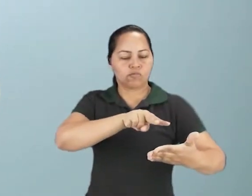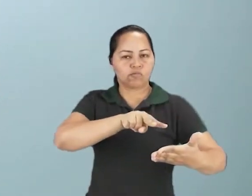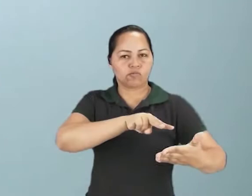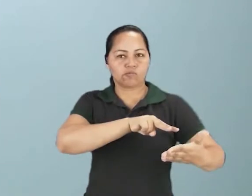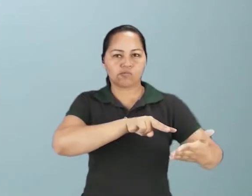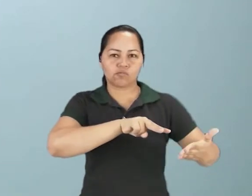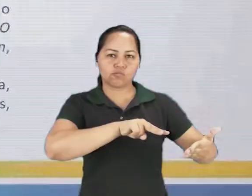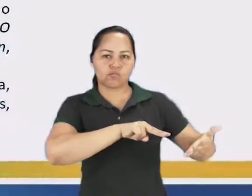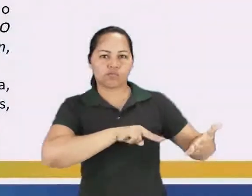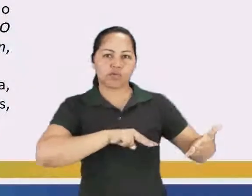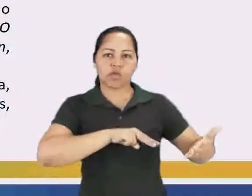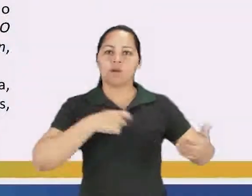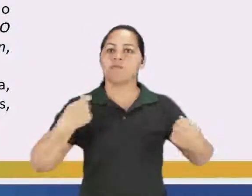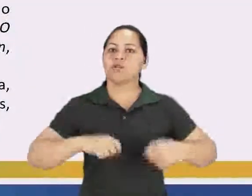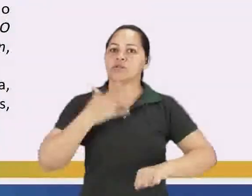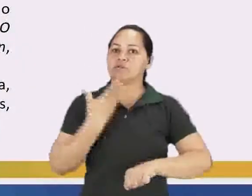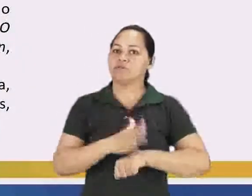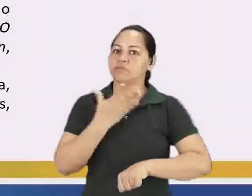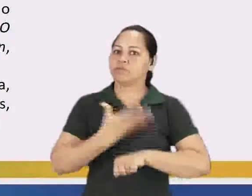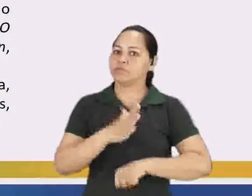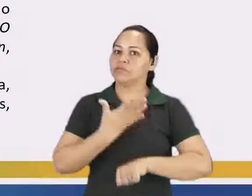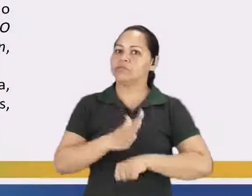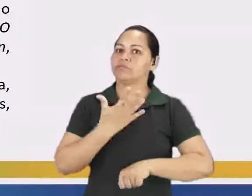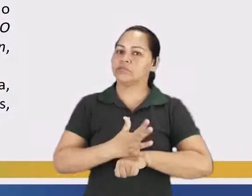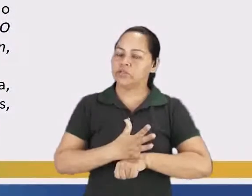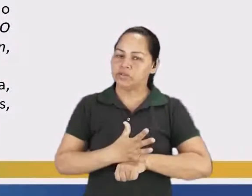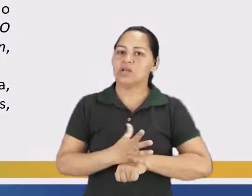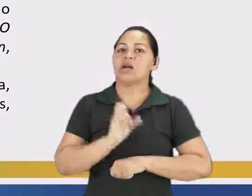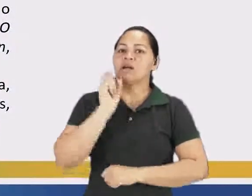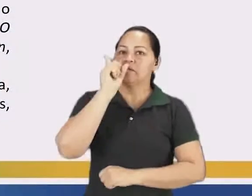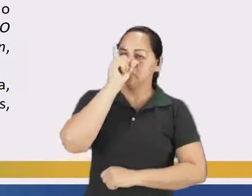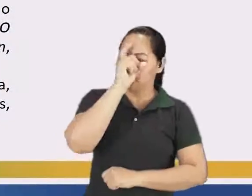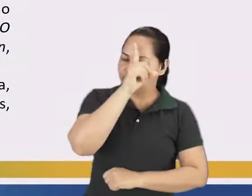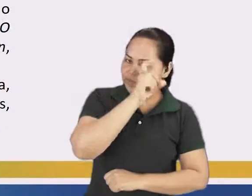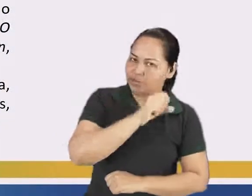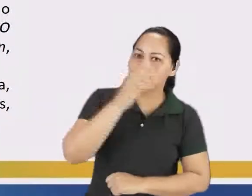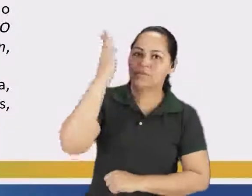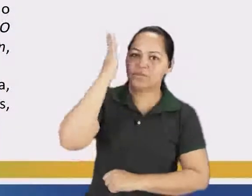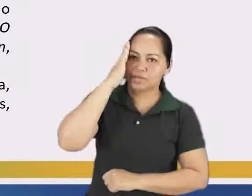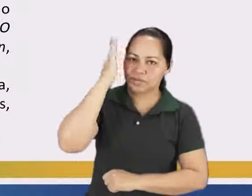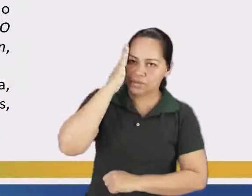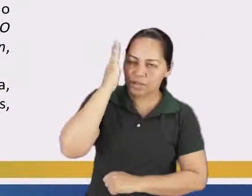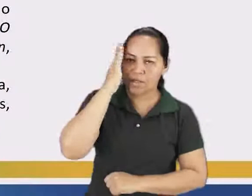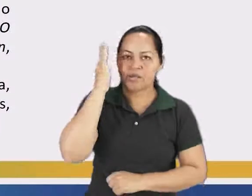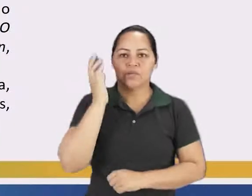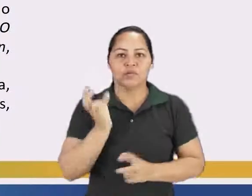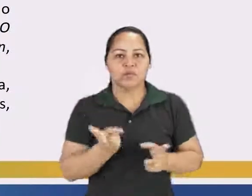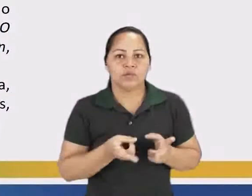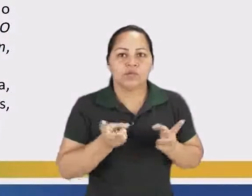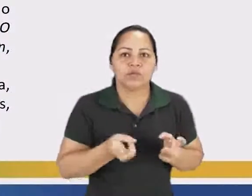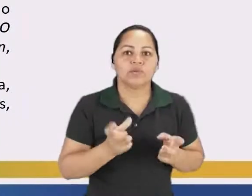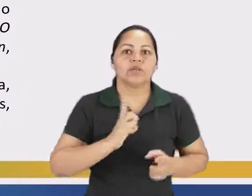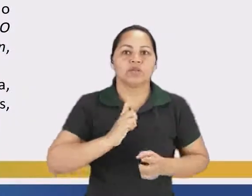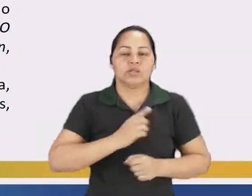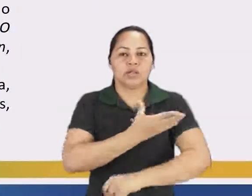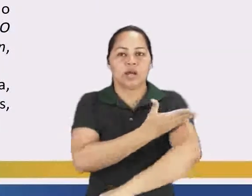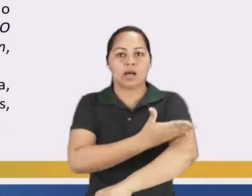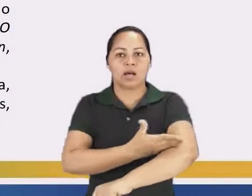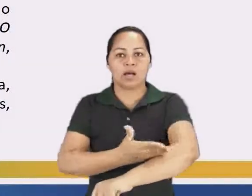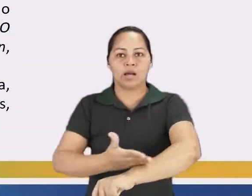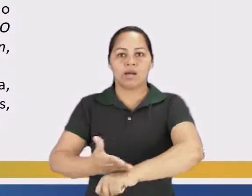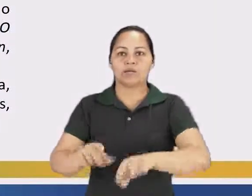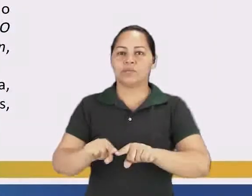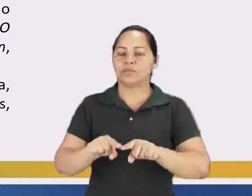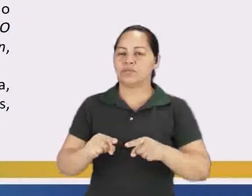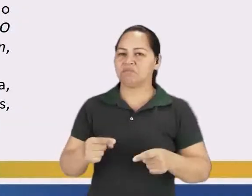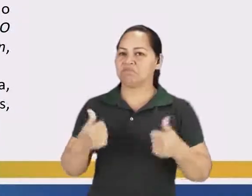resultado de muito treino e persistência. Dá trabalho a gente ler, dá trabalho a gente buscar ter esse hábito, mas é